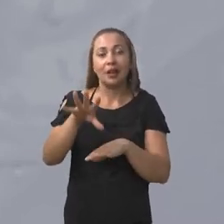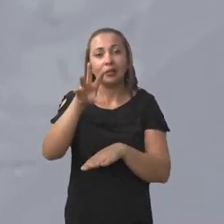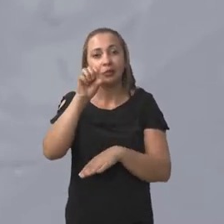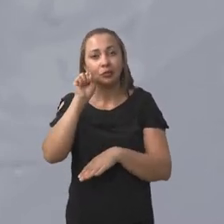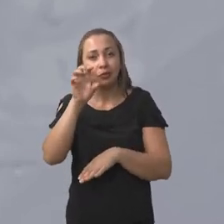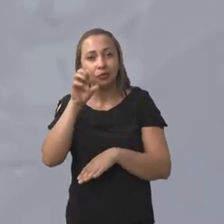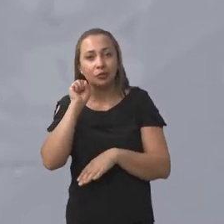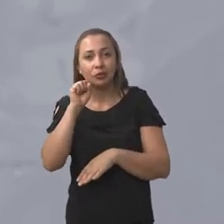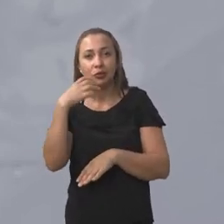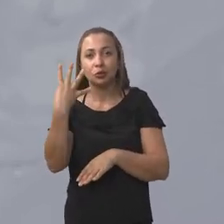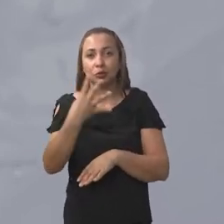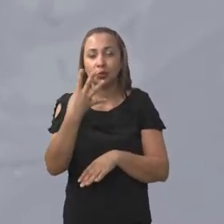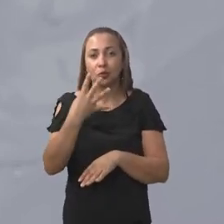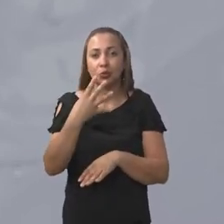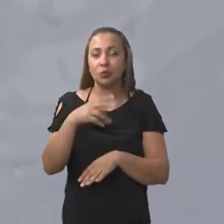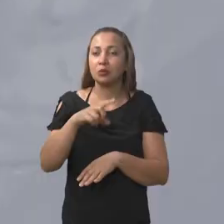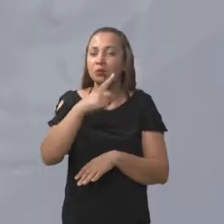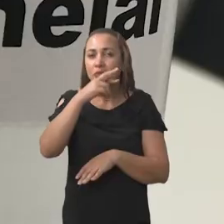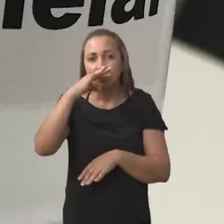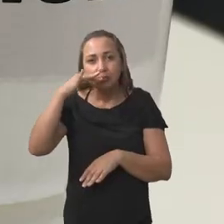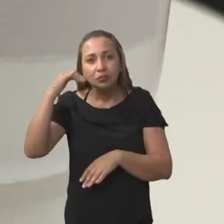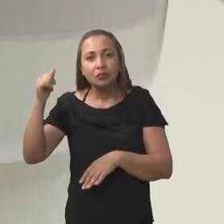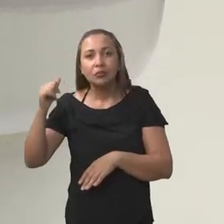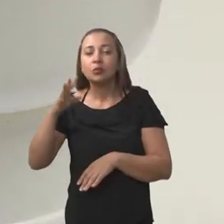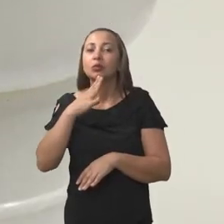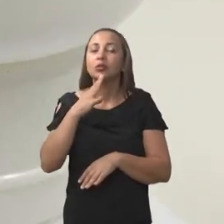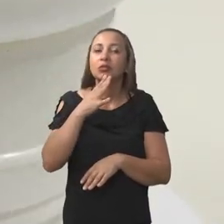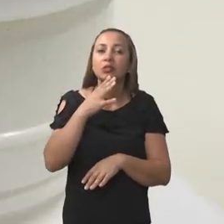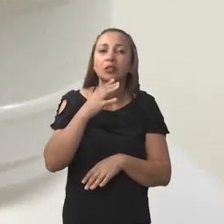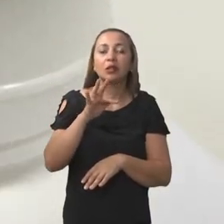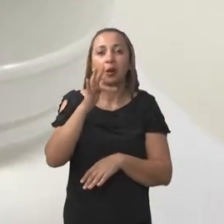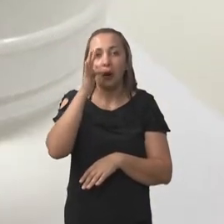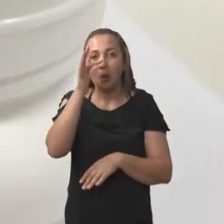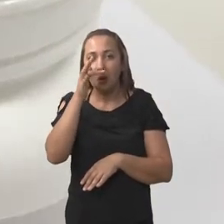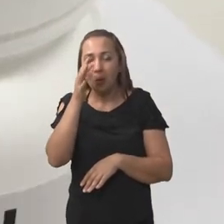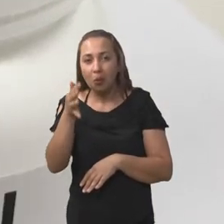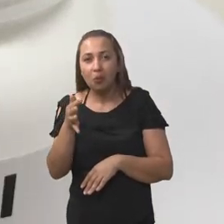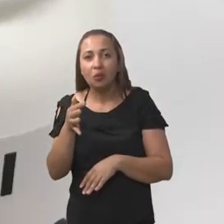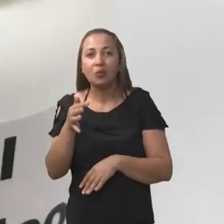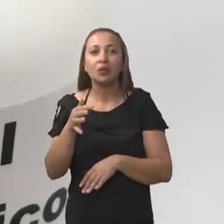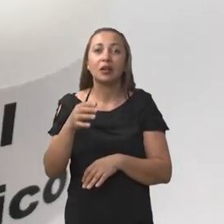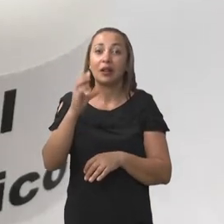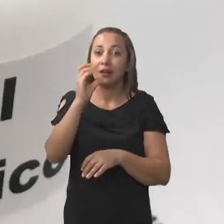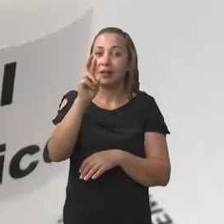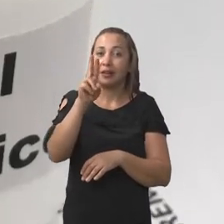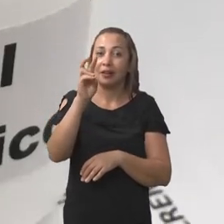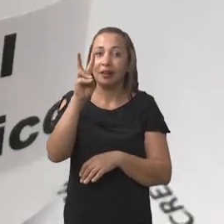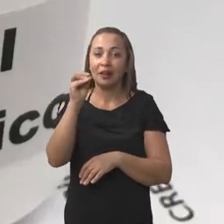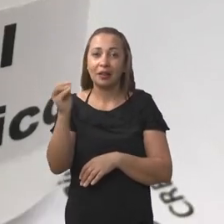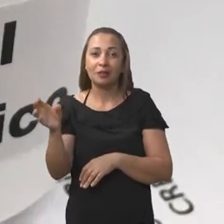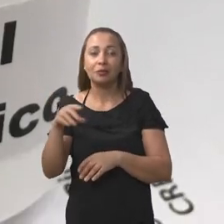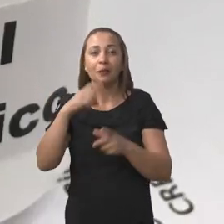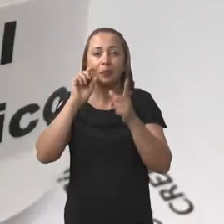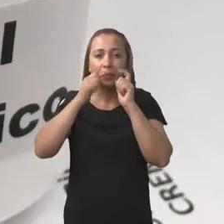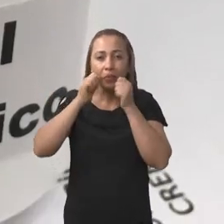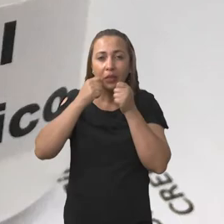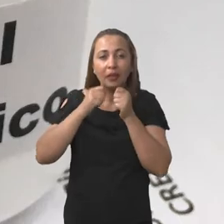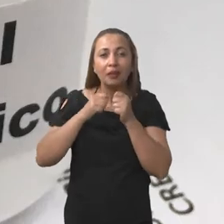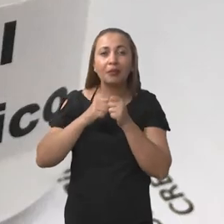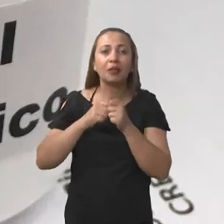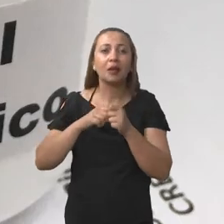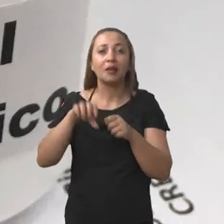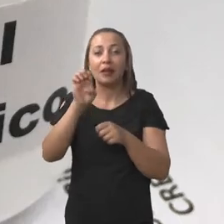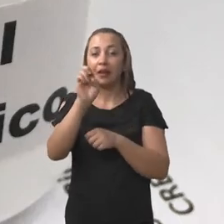cheirar uma sequência de quatro odores conhecidos, que são rosa, cravo, limão e eucalipto, duas vezes ao dia por três